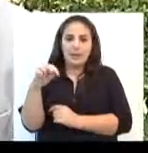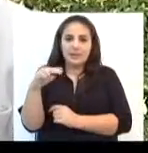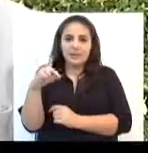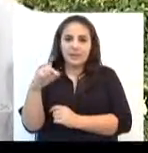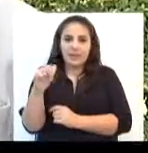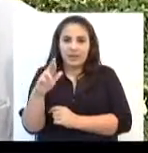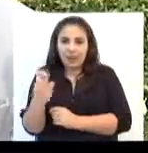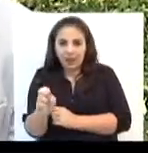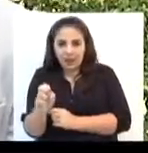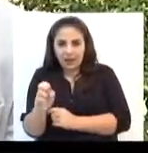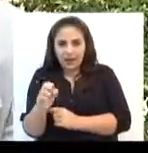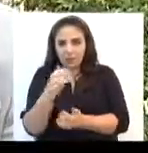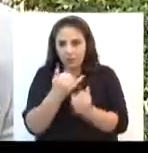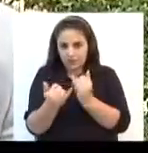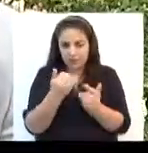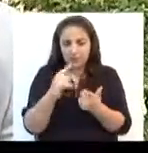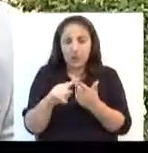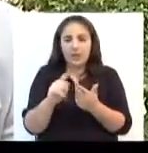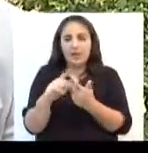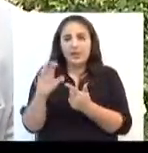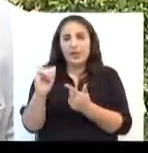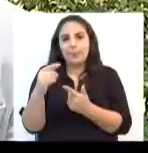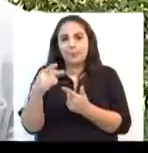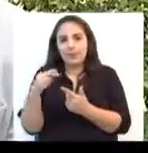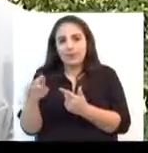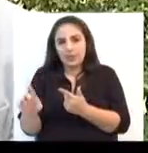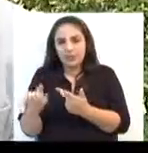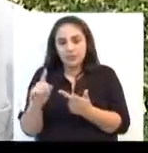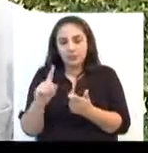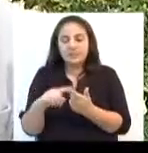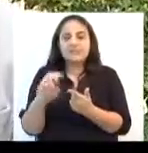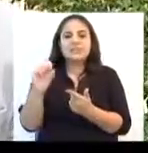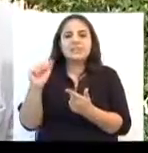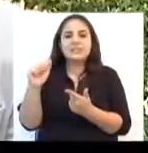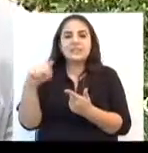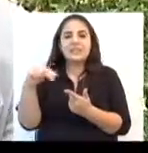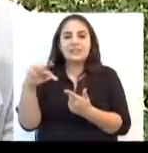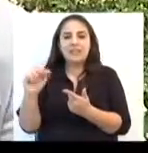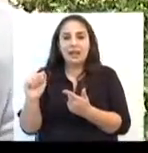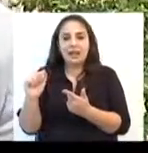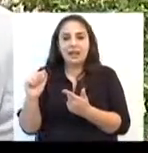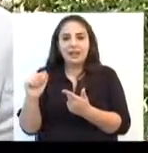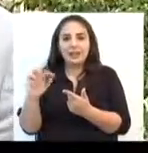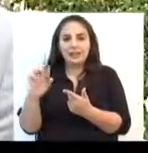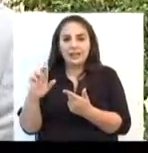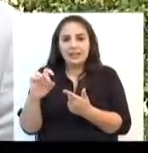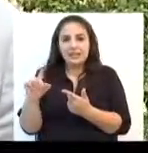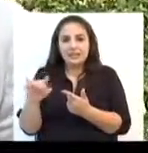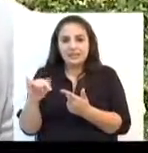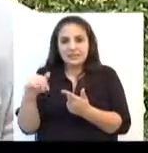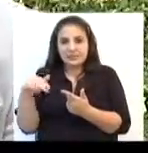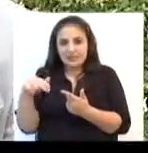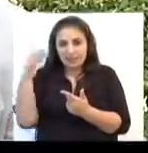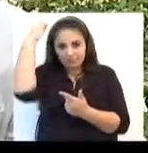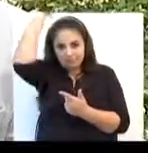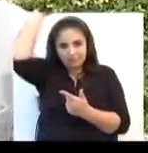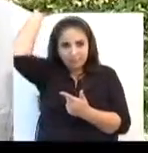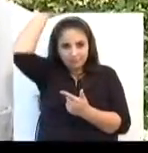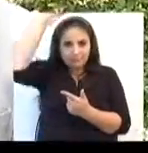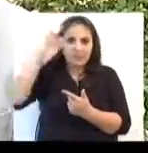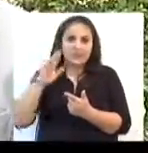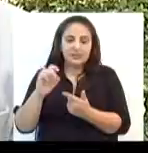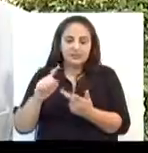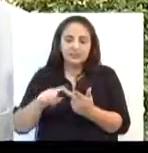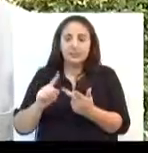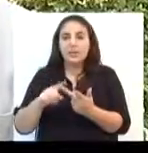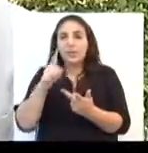exemplo, a Praça Capitão Jovino, ou também Santa Terezinha, que o pessoal conhece. Nós temos ali o espaço da